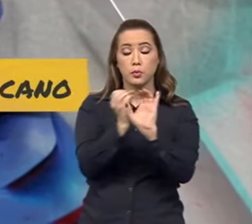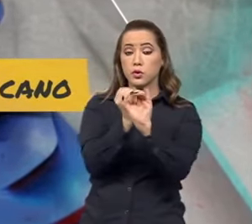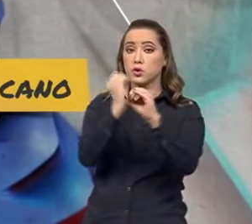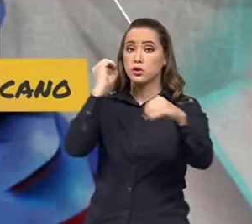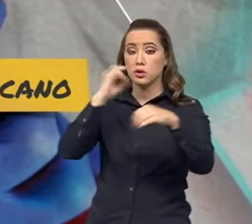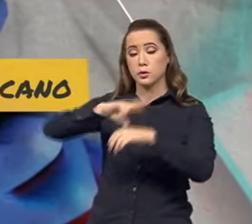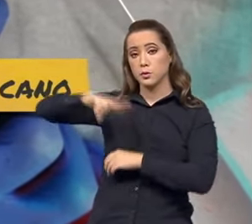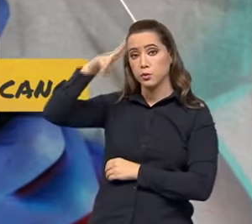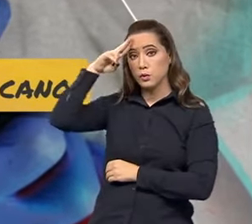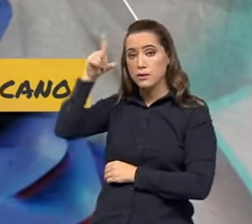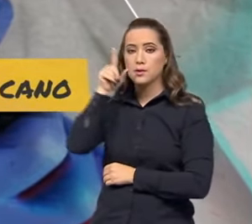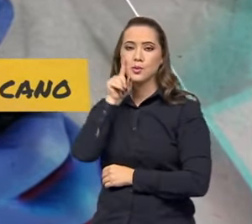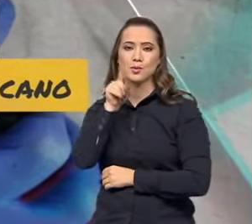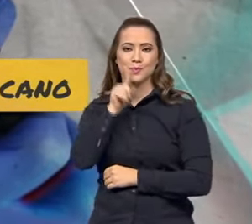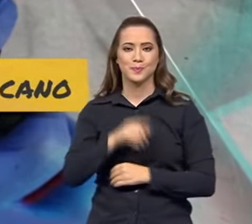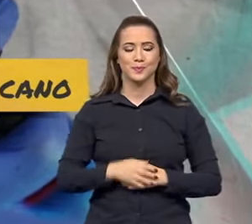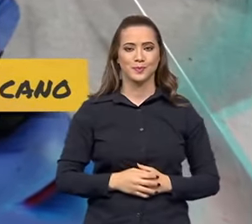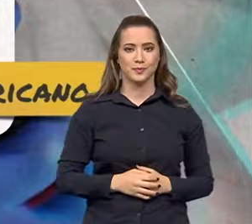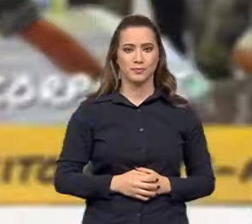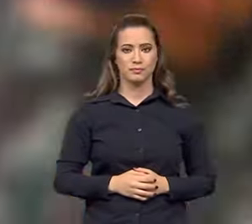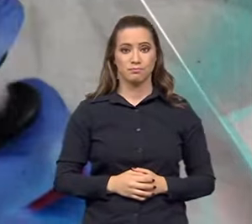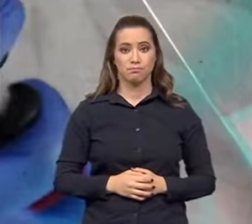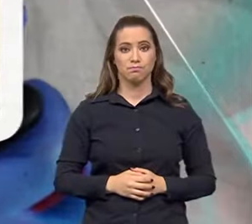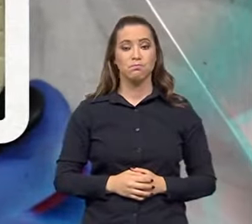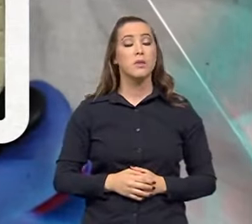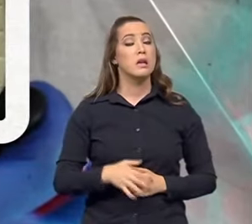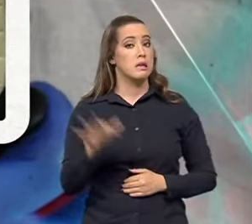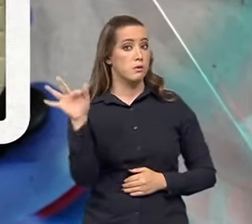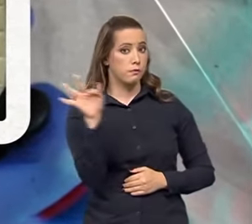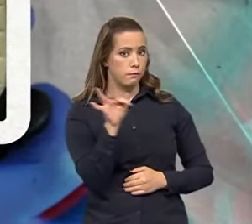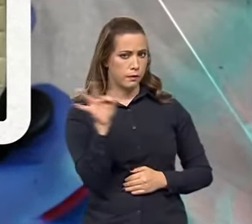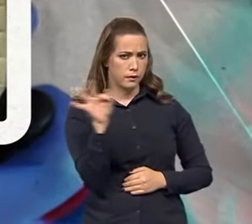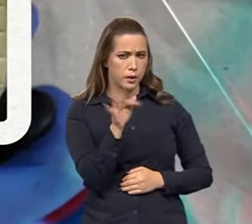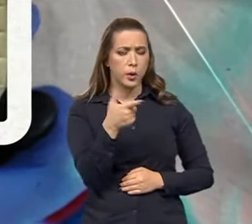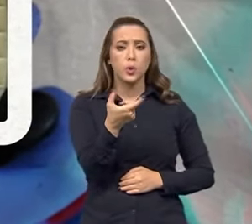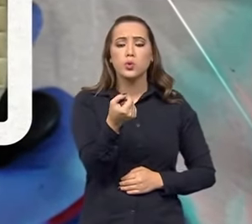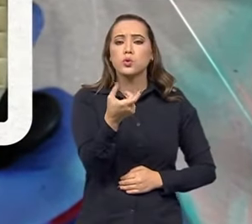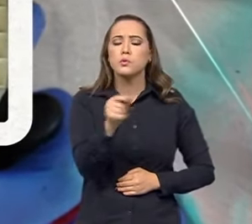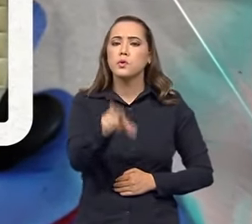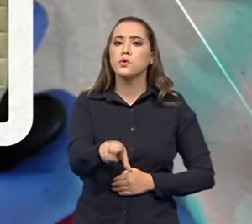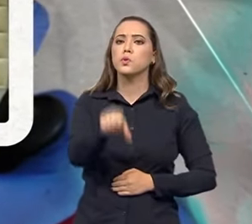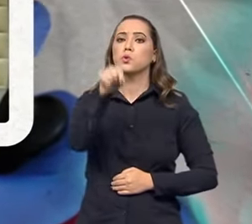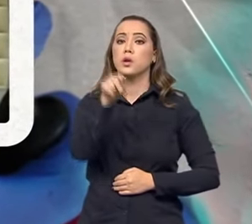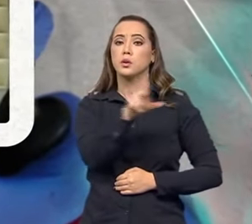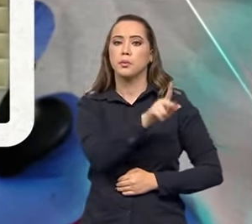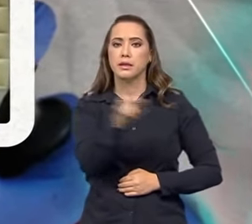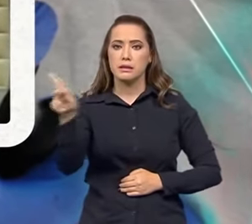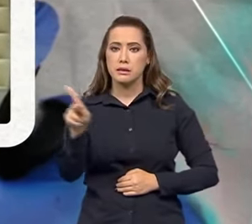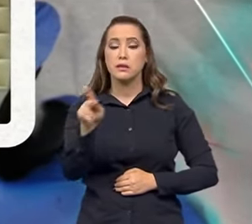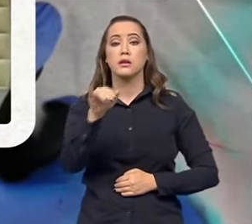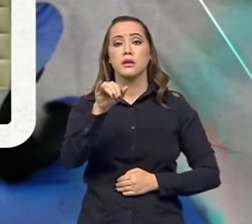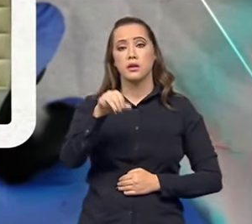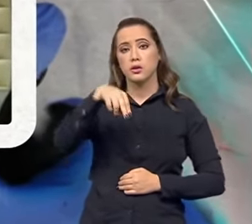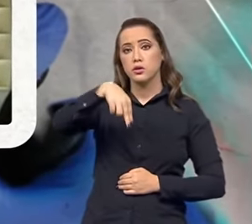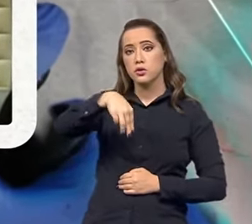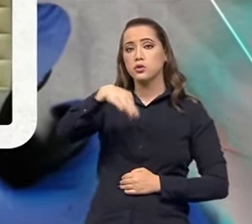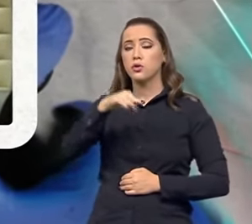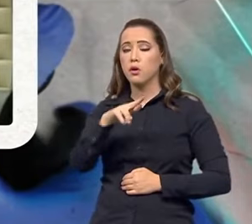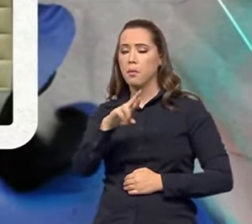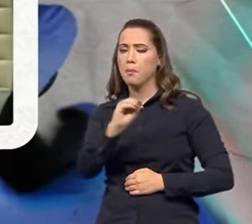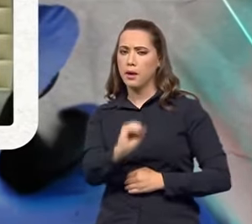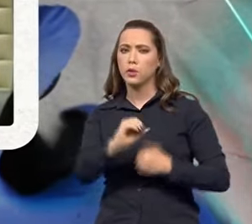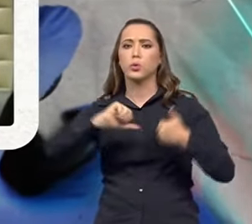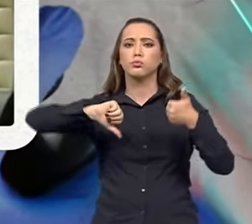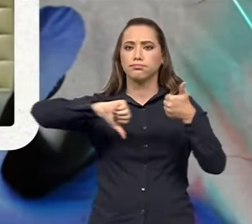do Exército Norte-Americano. Em fevereiro de 2020, foi nomeado presidente do Inmetro, Instituto Nacional